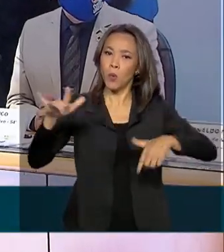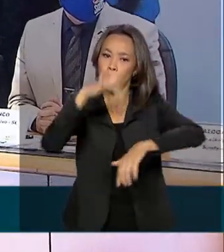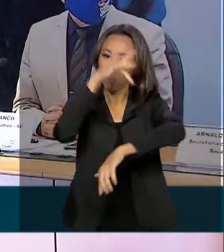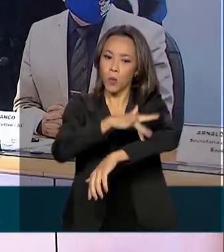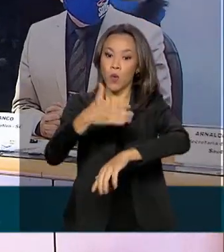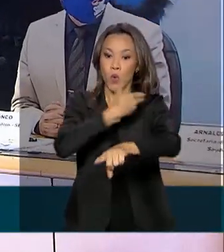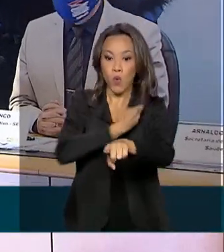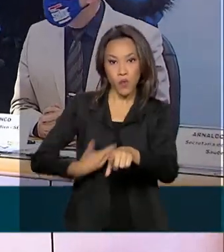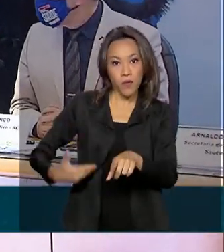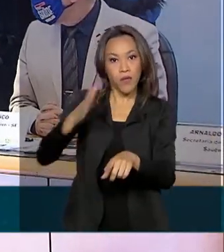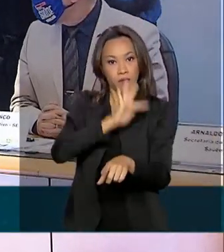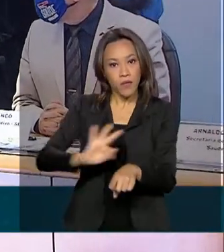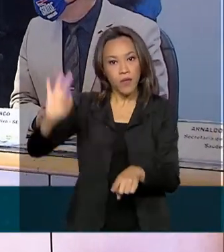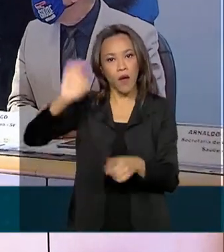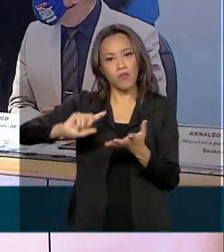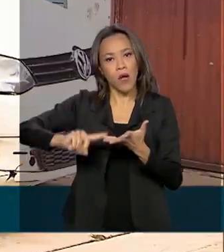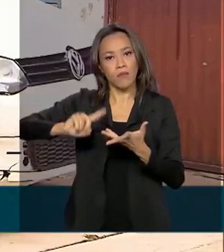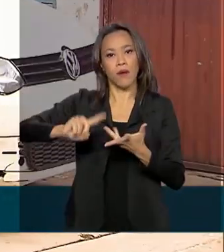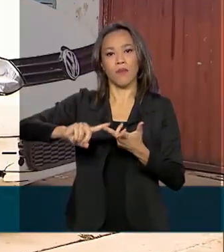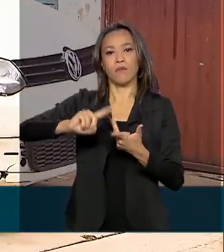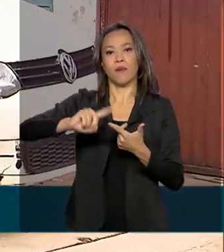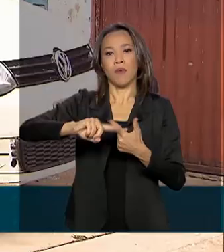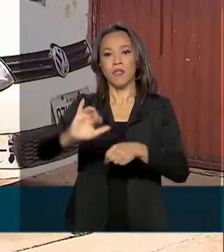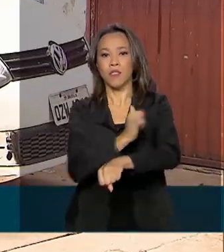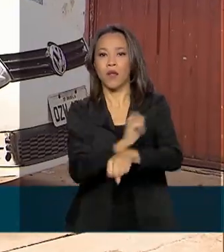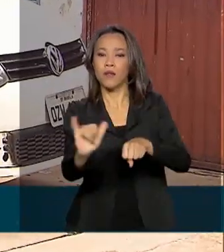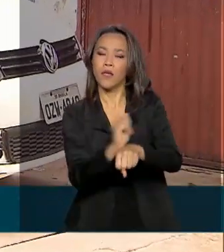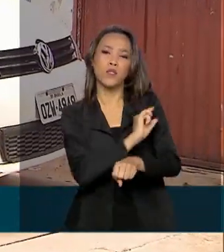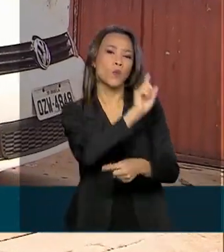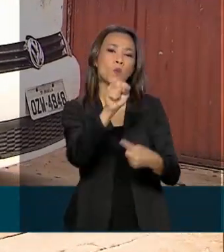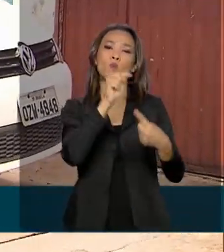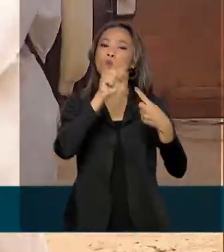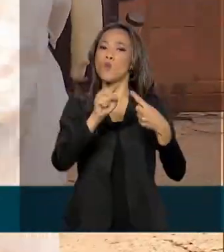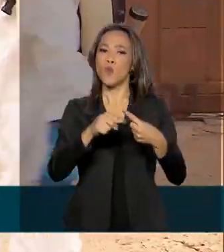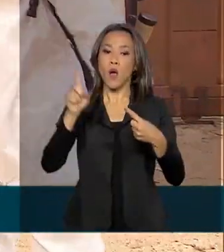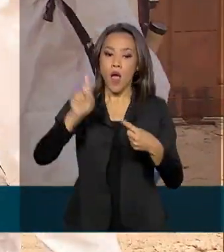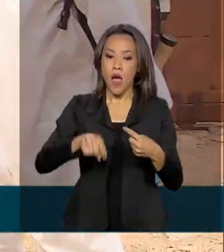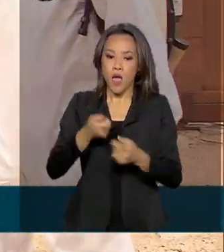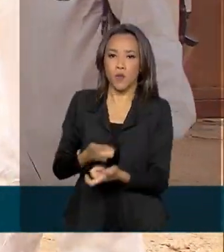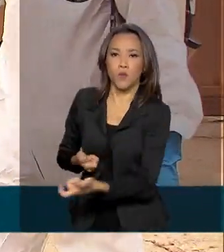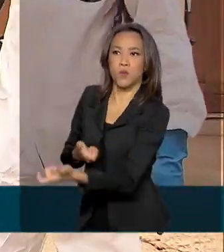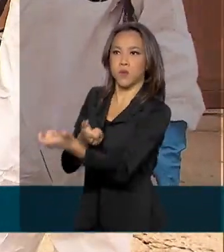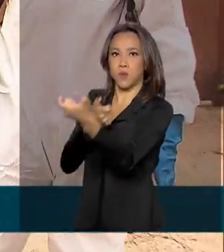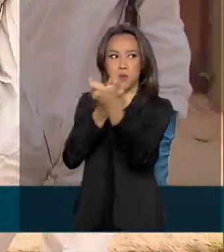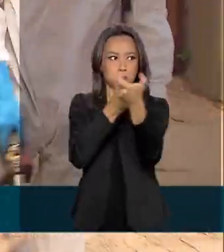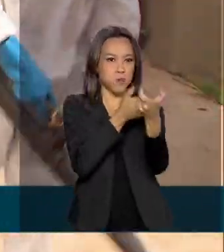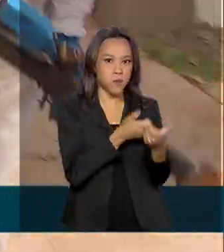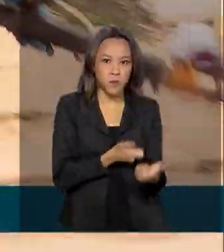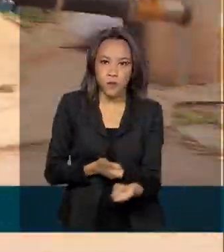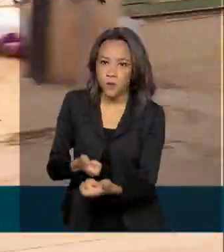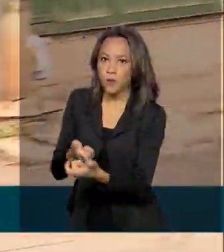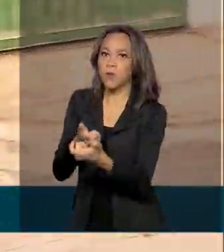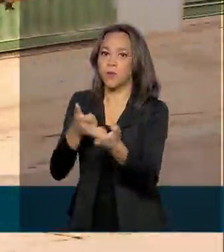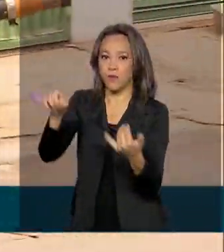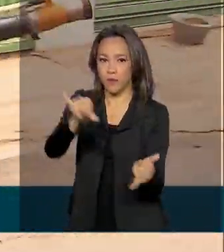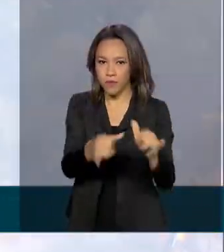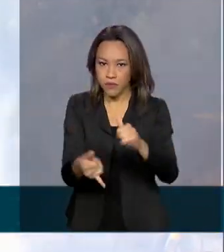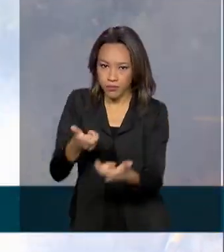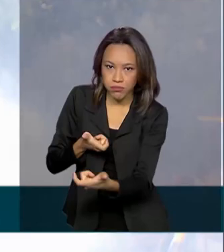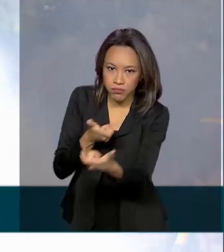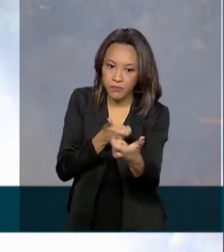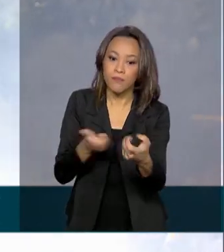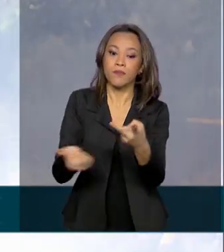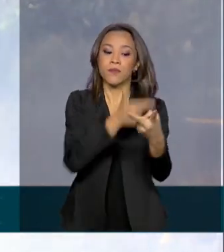federal vem desenvolvendo uma série de ações. Uma delas é a pulverização de inseticida, mais conhecida como fumacê.